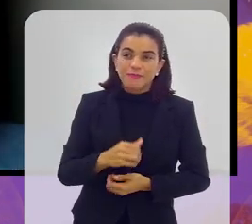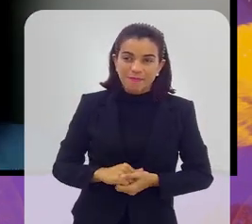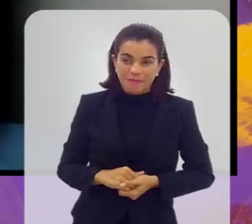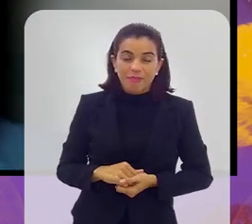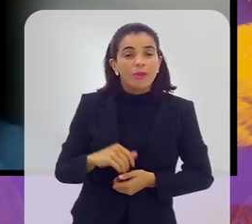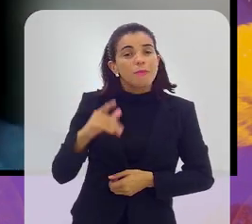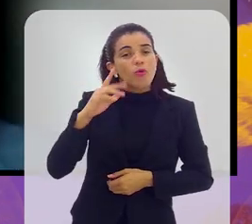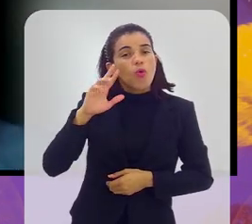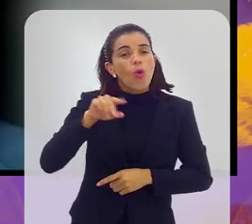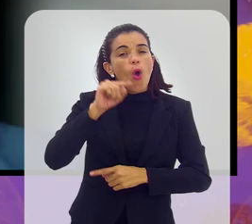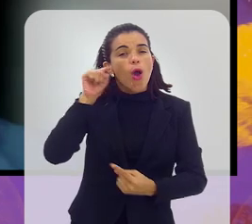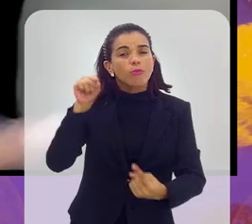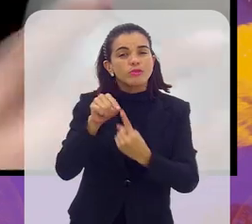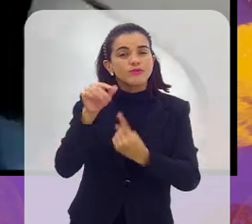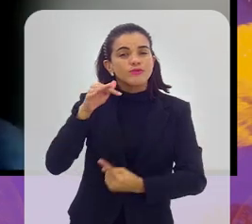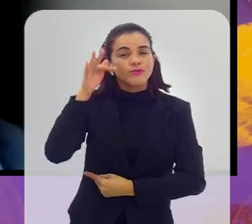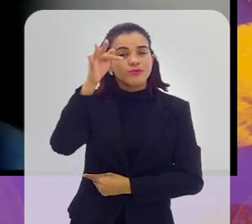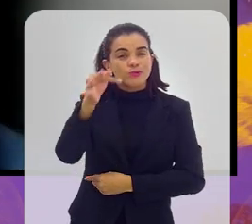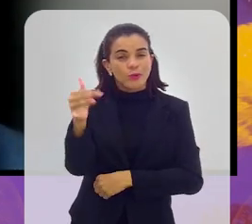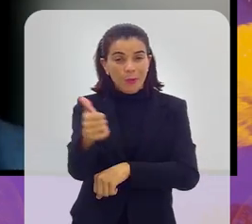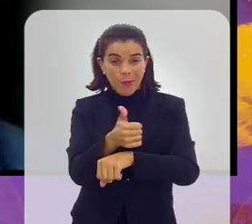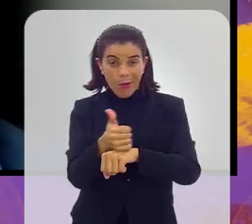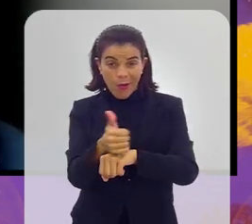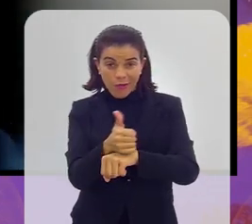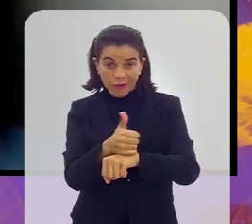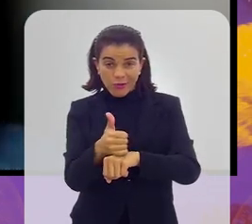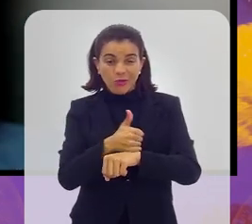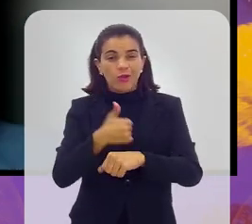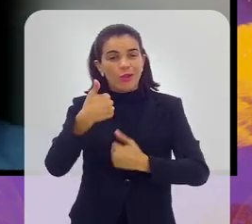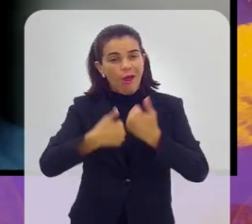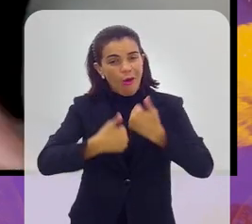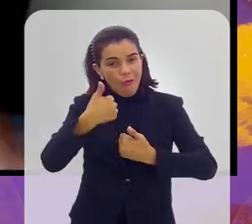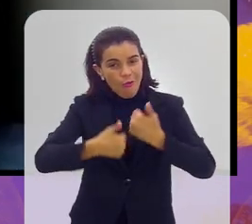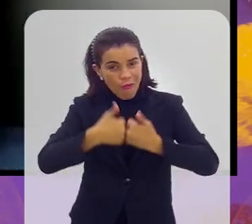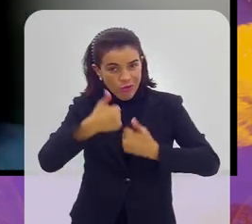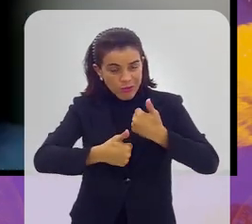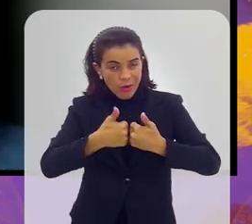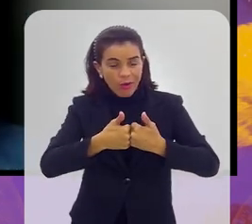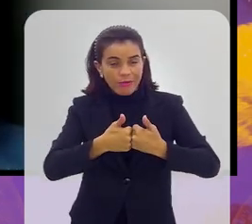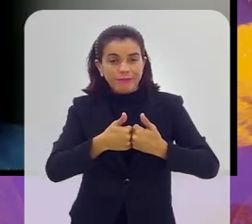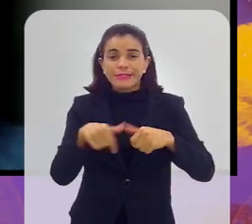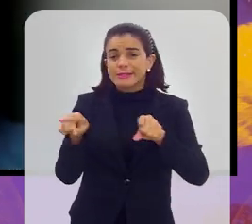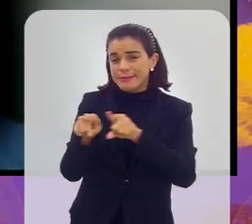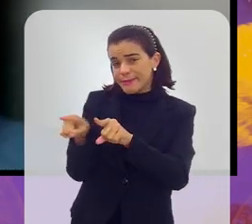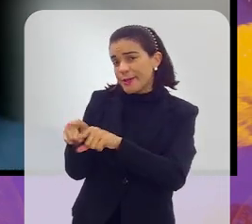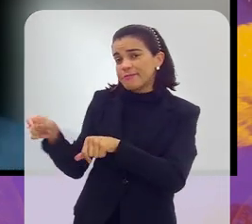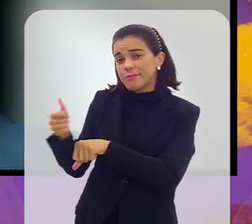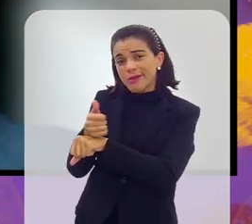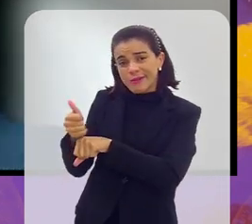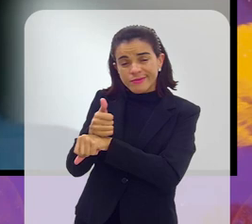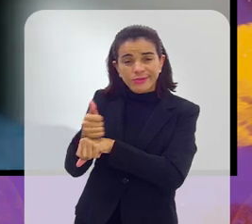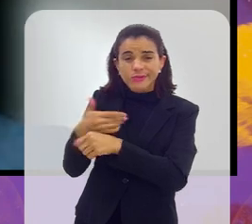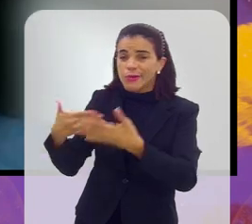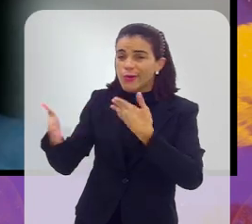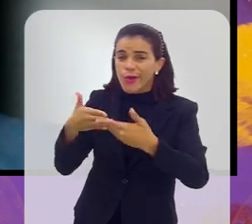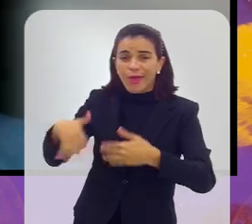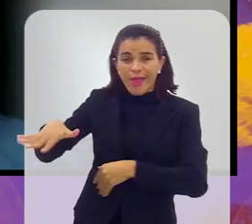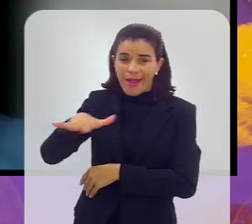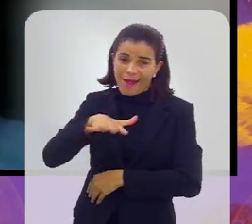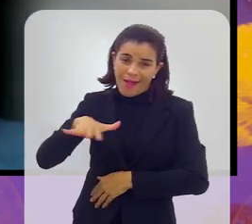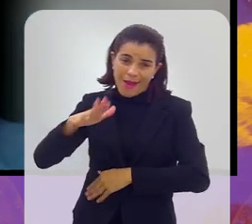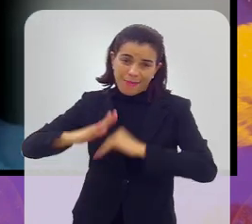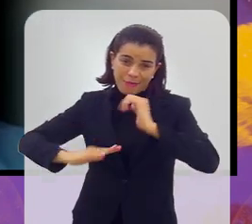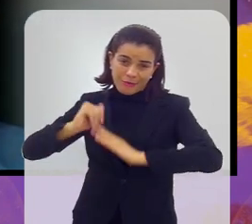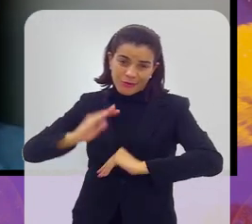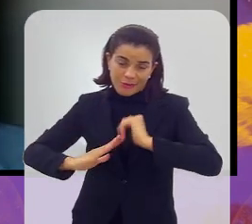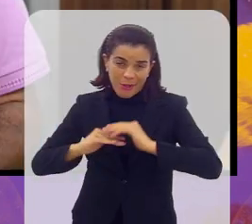estarão no nosso cenário profissional. Mas mesmo que não estejam no cenário profissional no futebol, serão também profissionais em qualquer outra